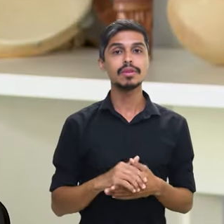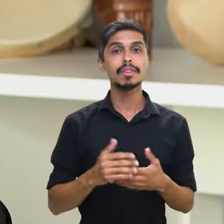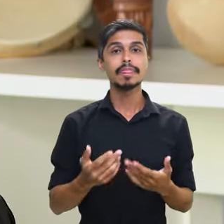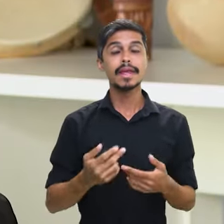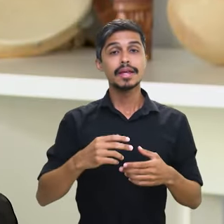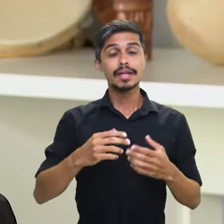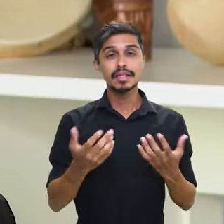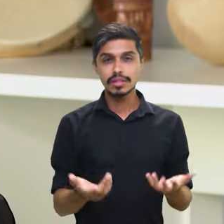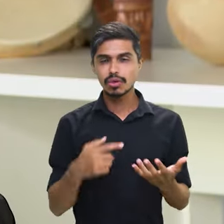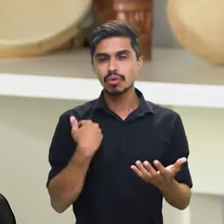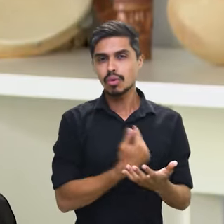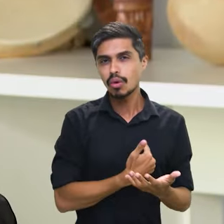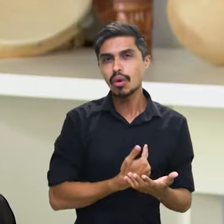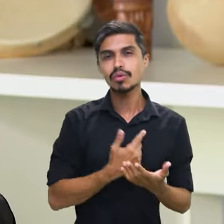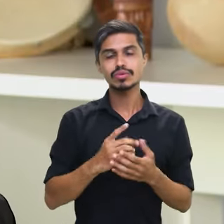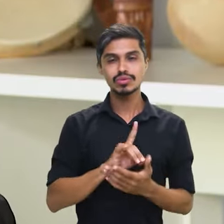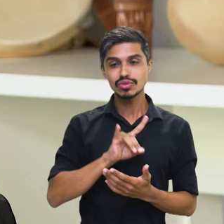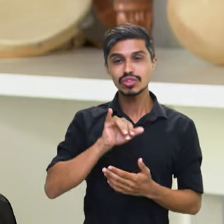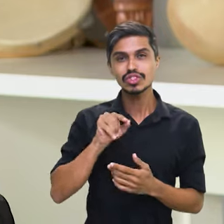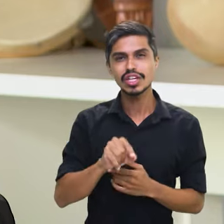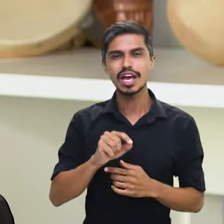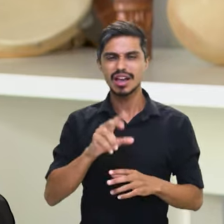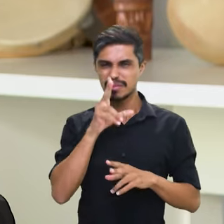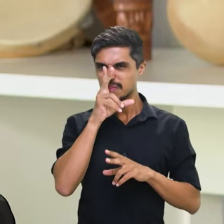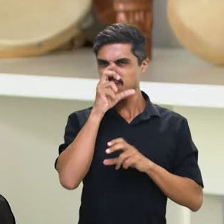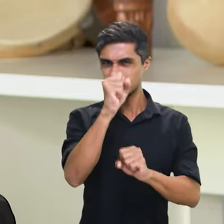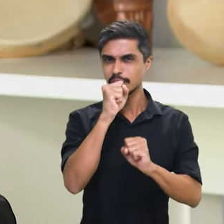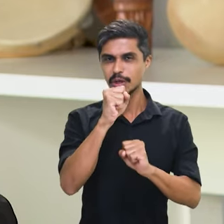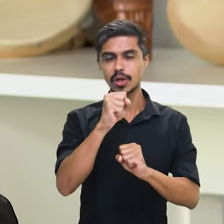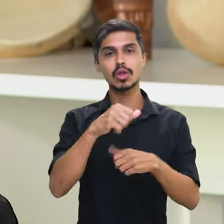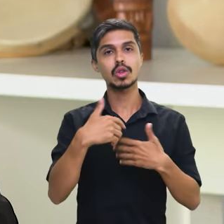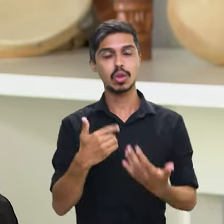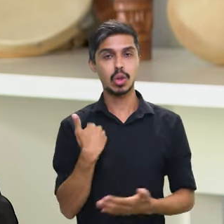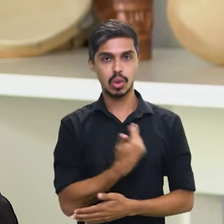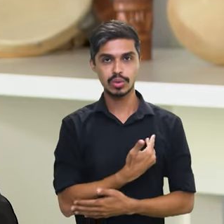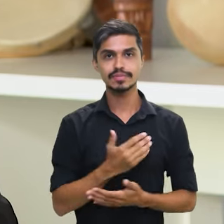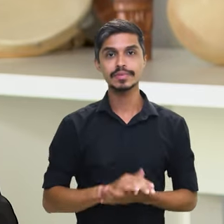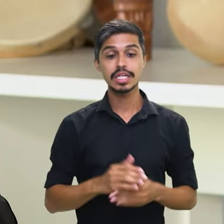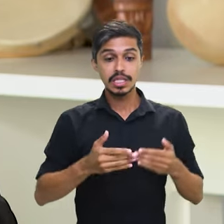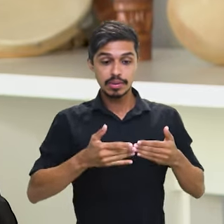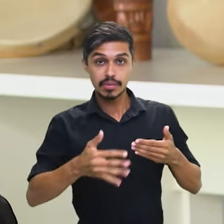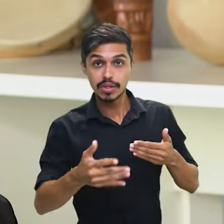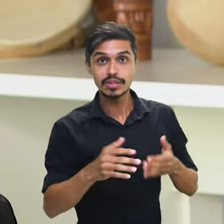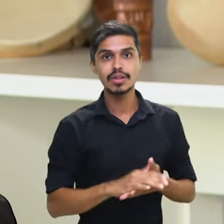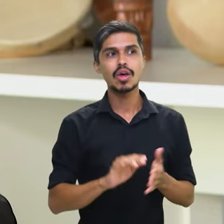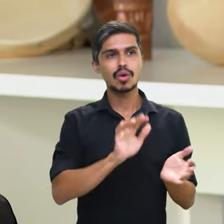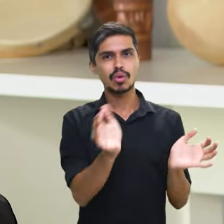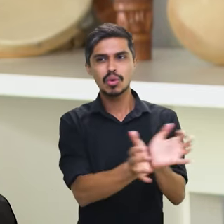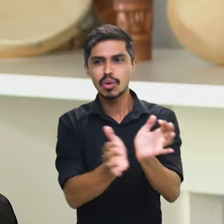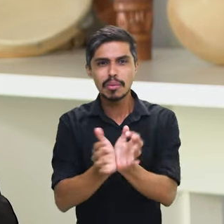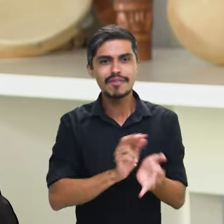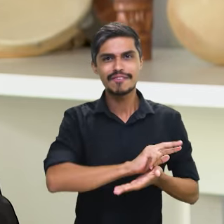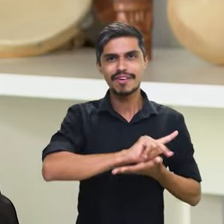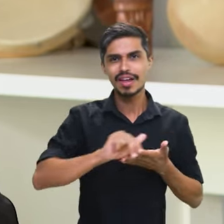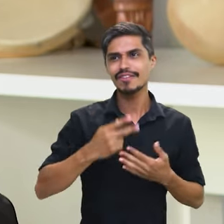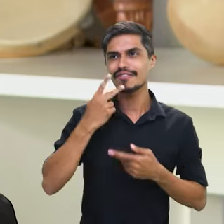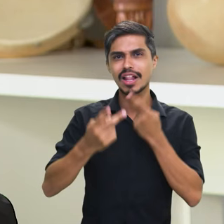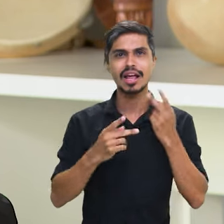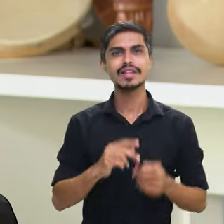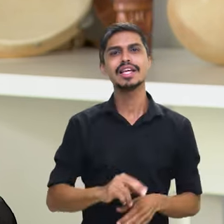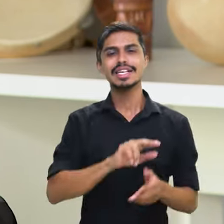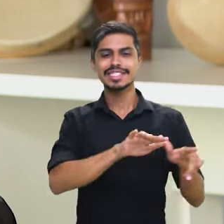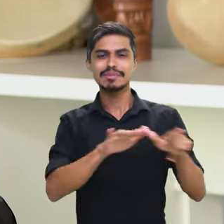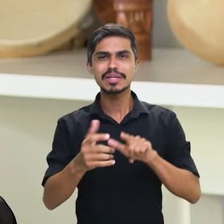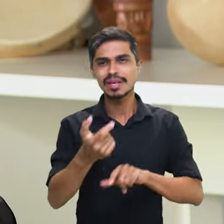MNU pegou essa data e transformou com uma data poderosa nossa. A partir desse momento, vários grupos começaram a falar da